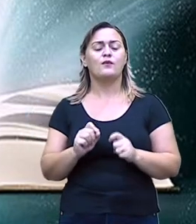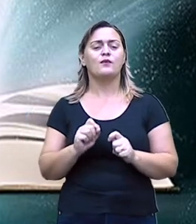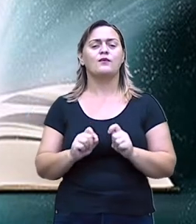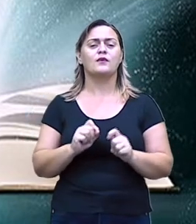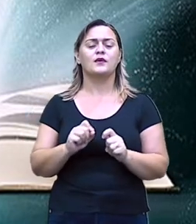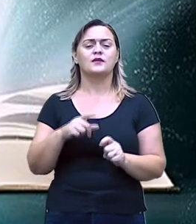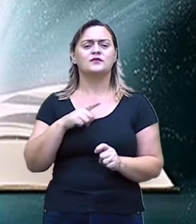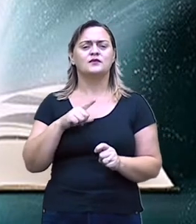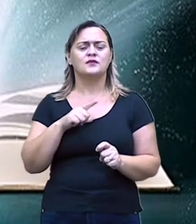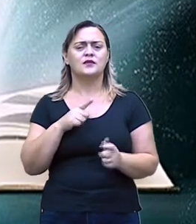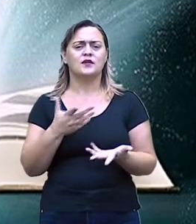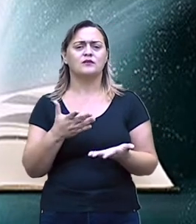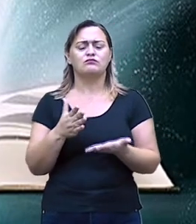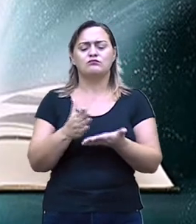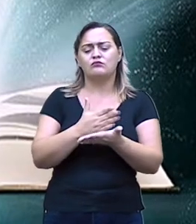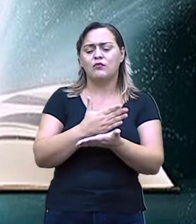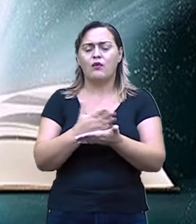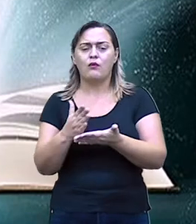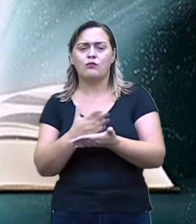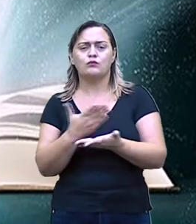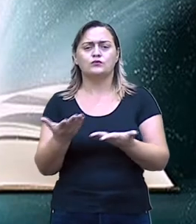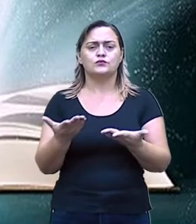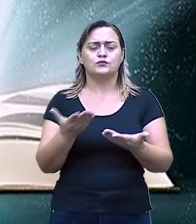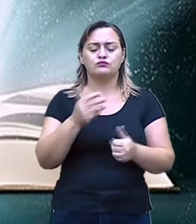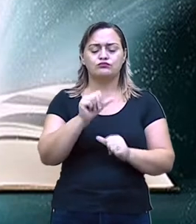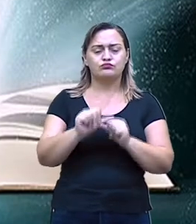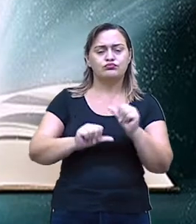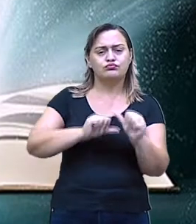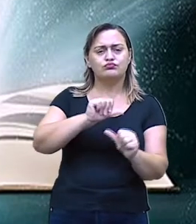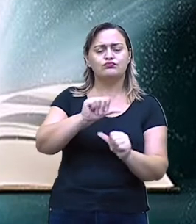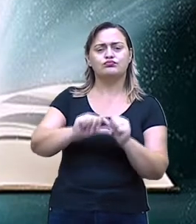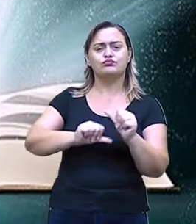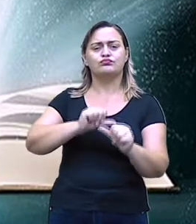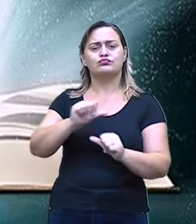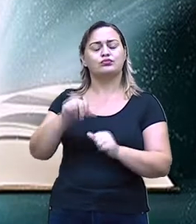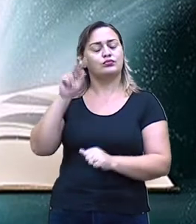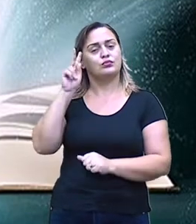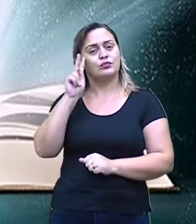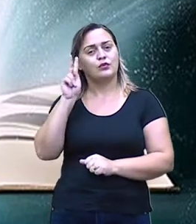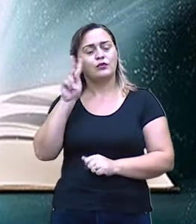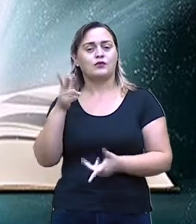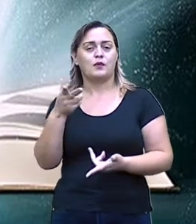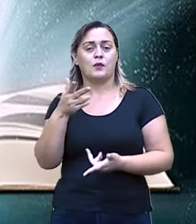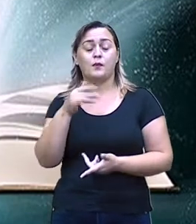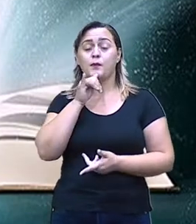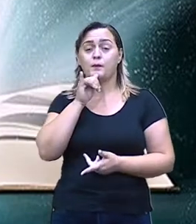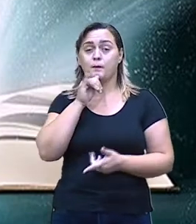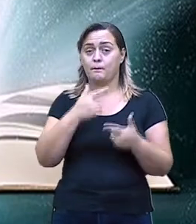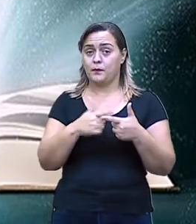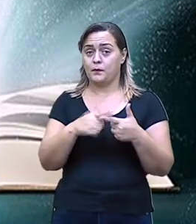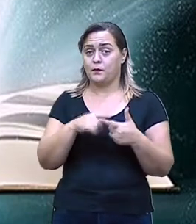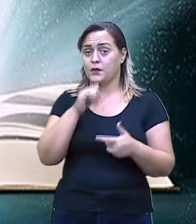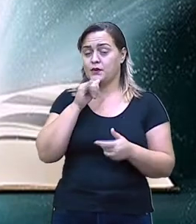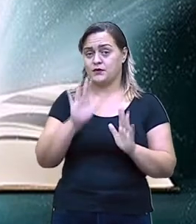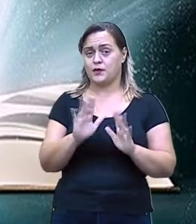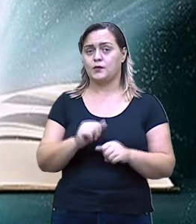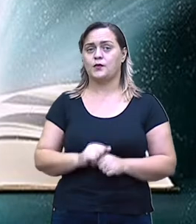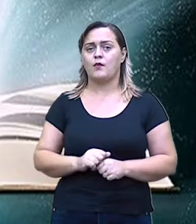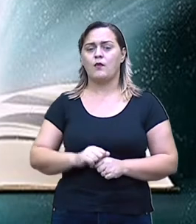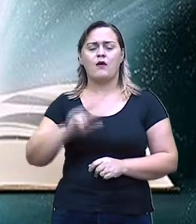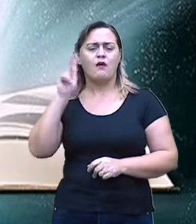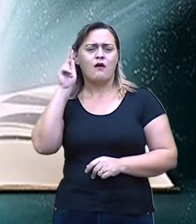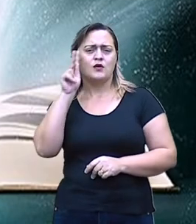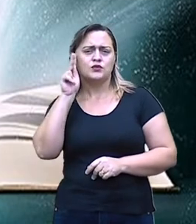alteração de um mito. Porque, como elas são passadas, repassadas aí,